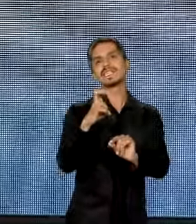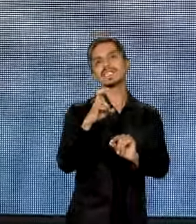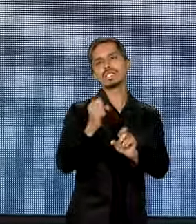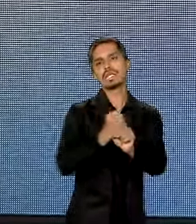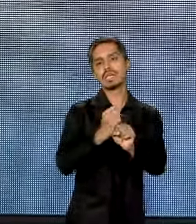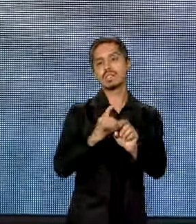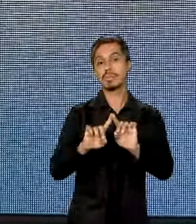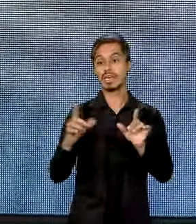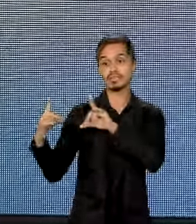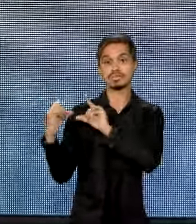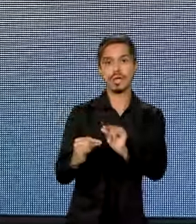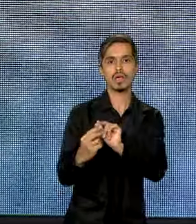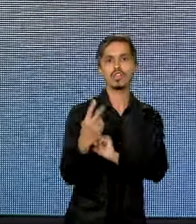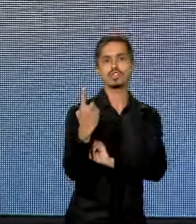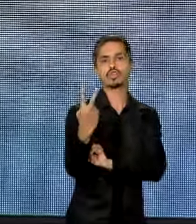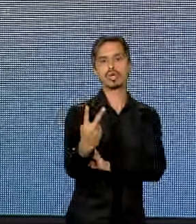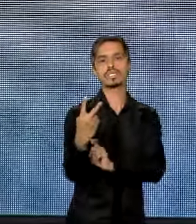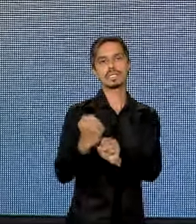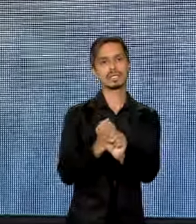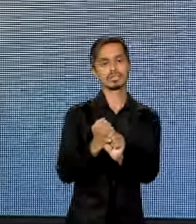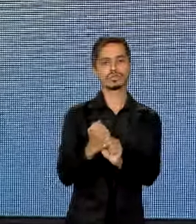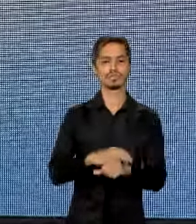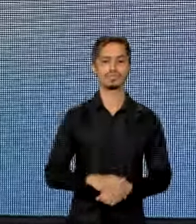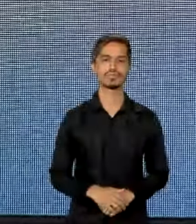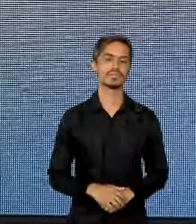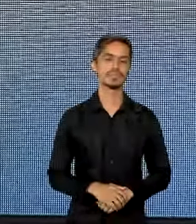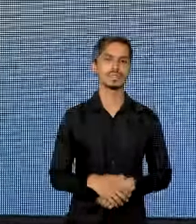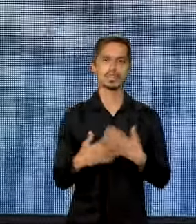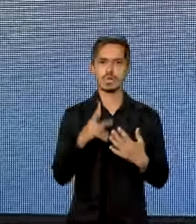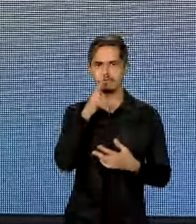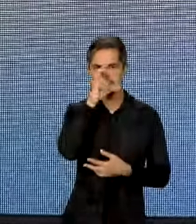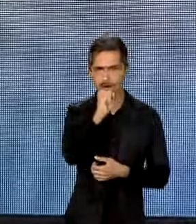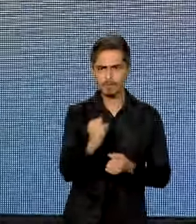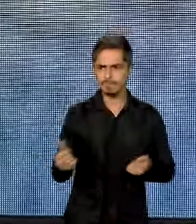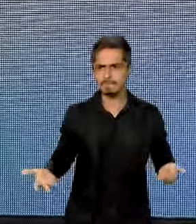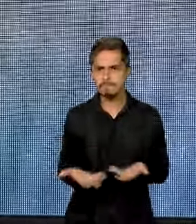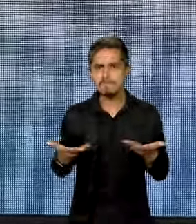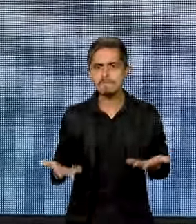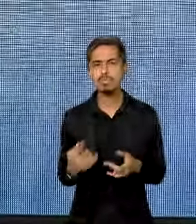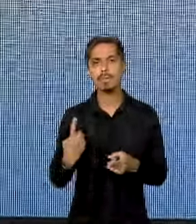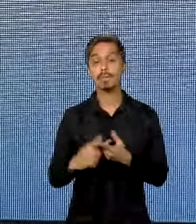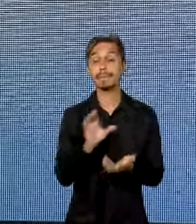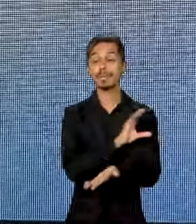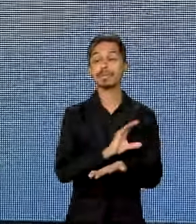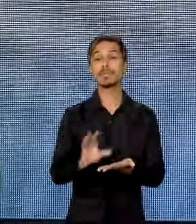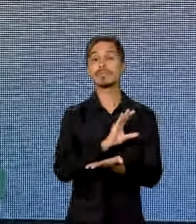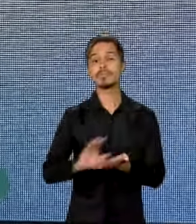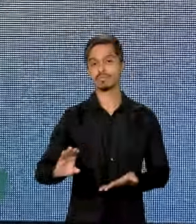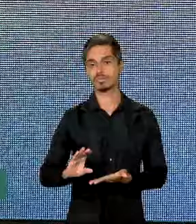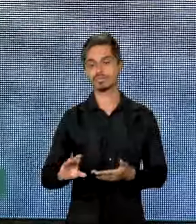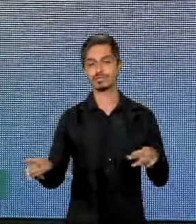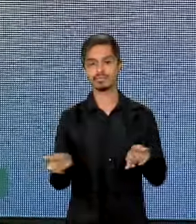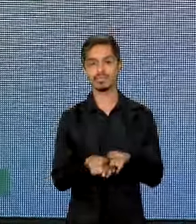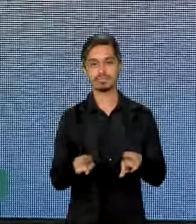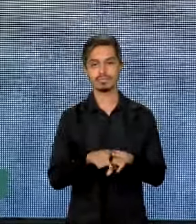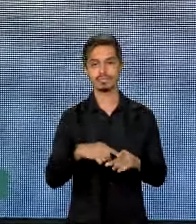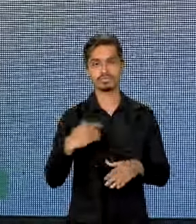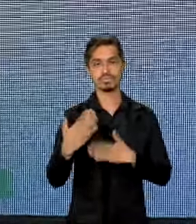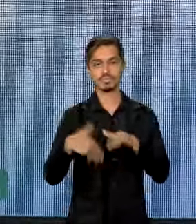será depreciada em 2 anos. Então, forte estímulo ao investimento e à